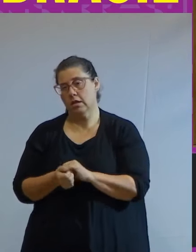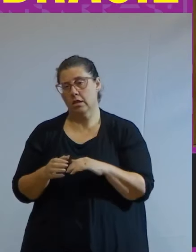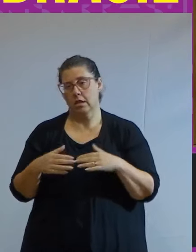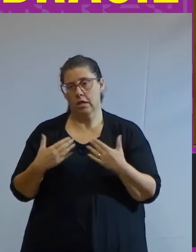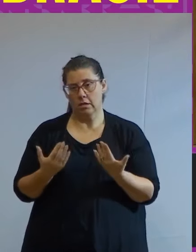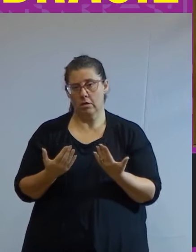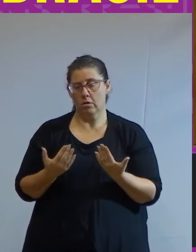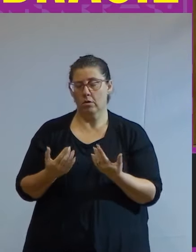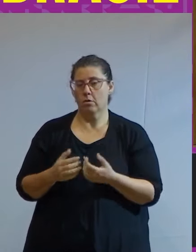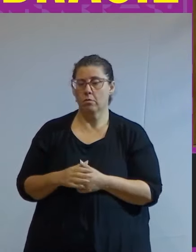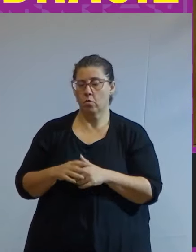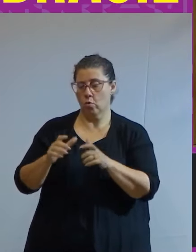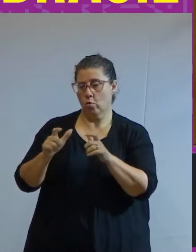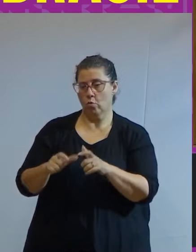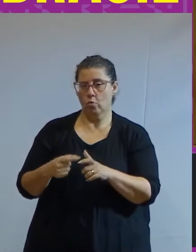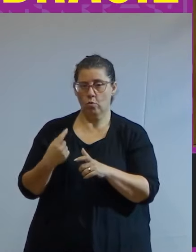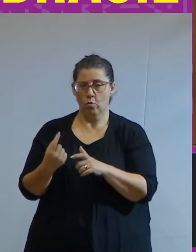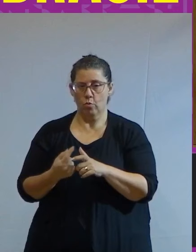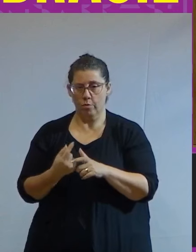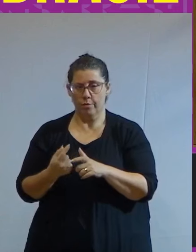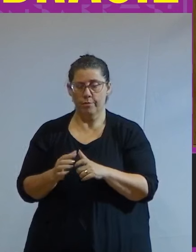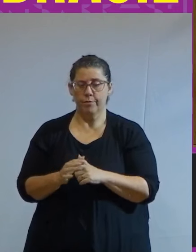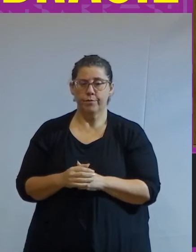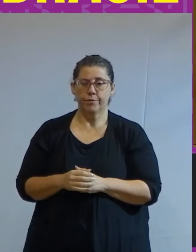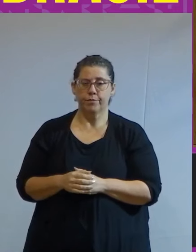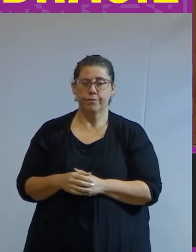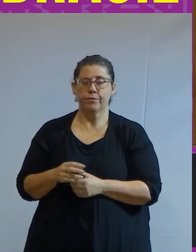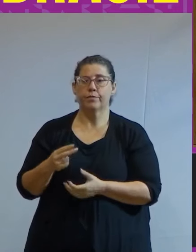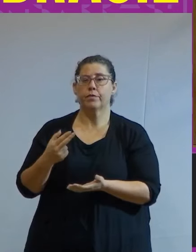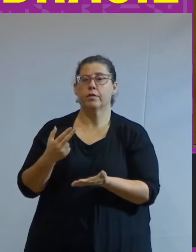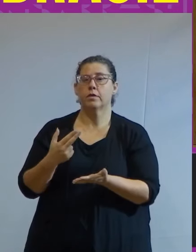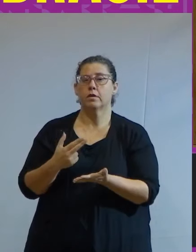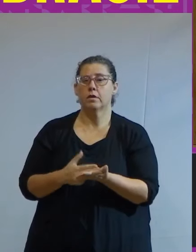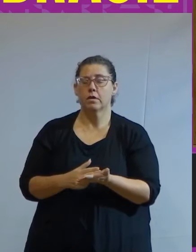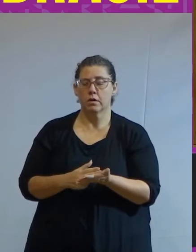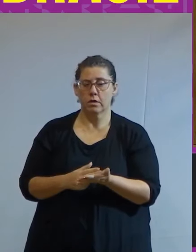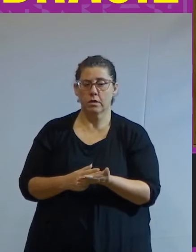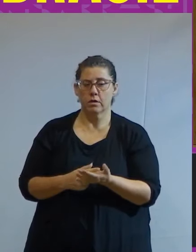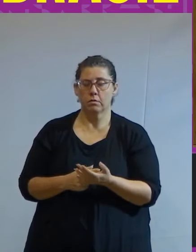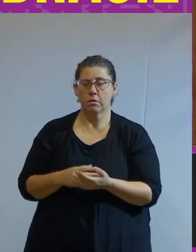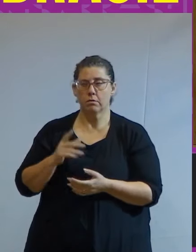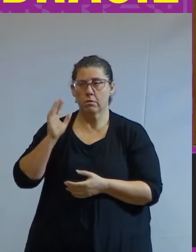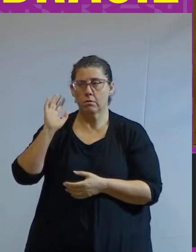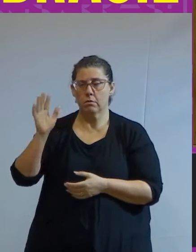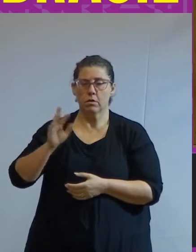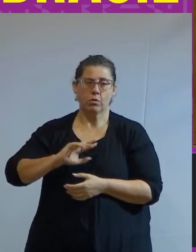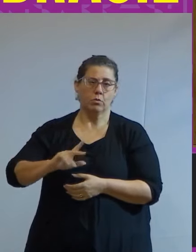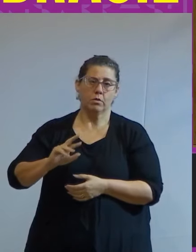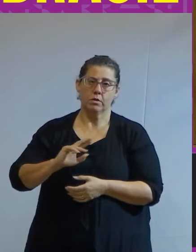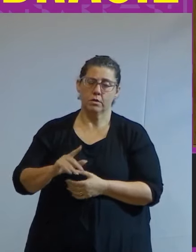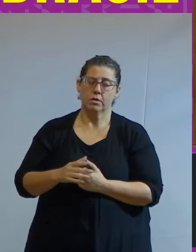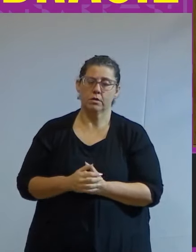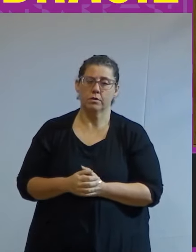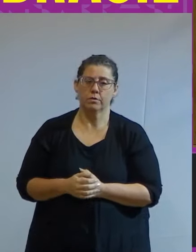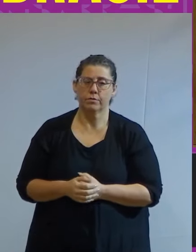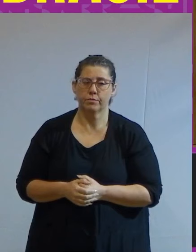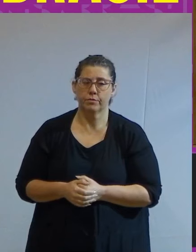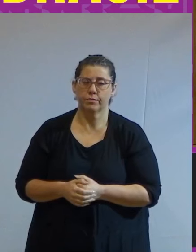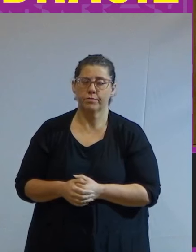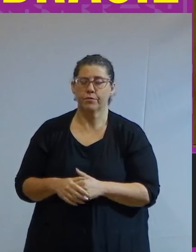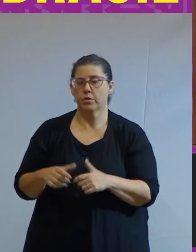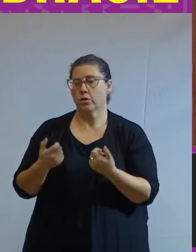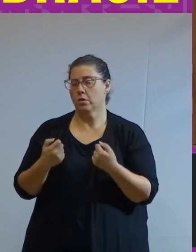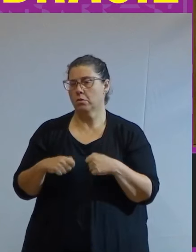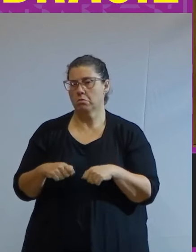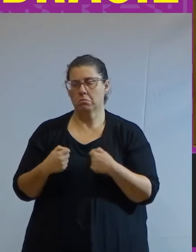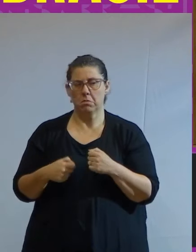comunidade no sentido pleno da palavra mesmo ilusória não existe desnecessário